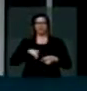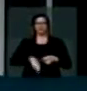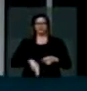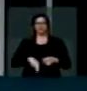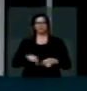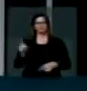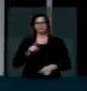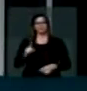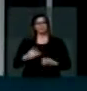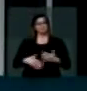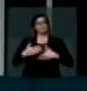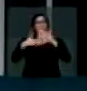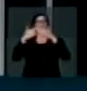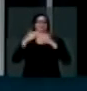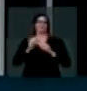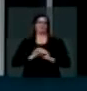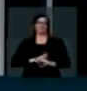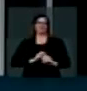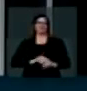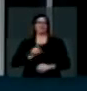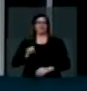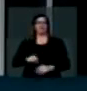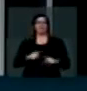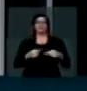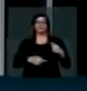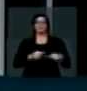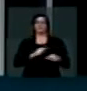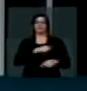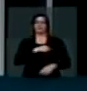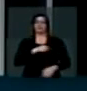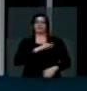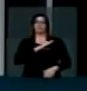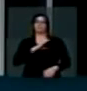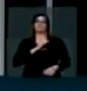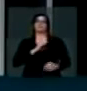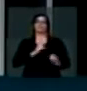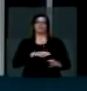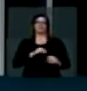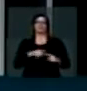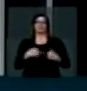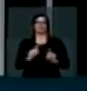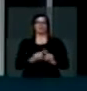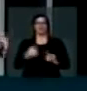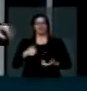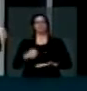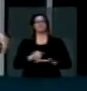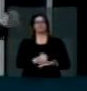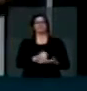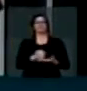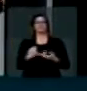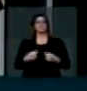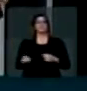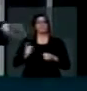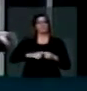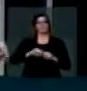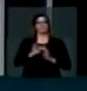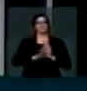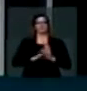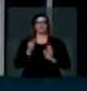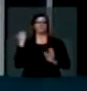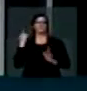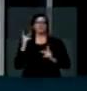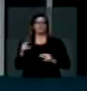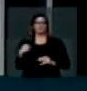educação. E é isso que está sendo discutido lá e eu dou todo o meu apoio para que seja reestabelecido o texto aprovado aqui nessa